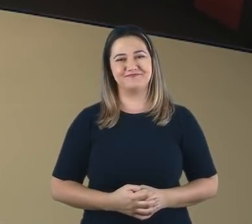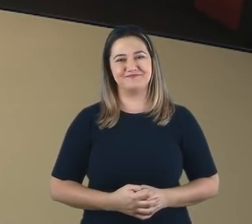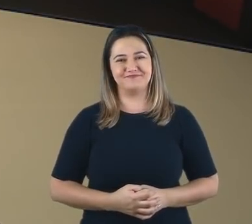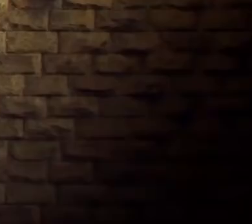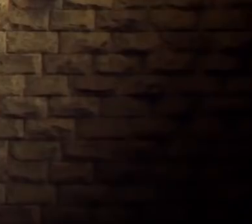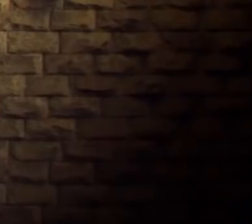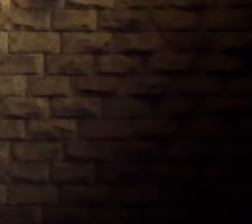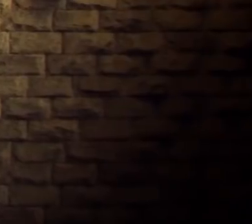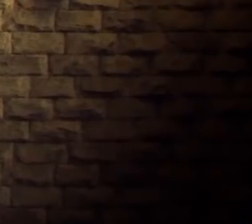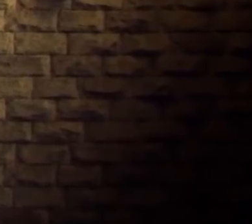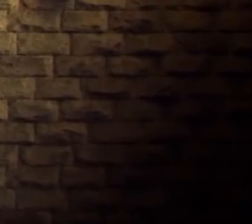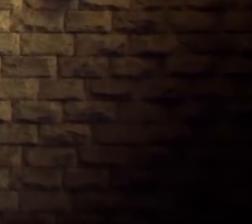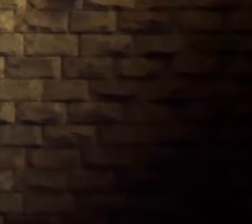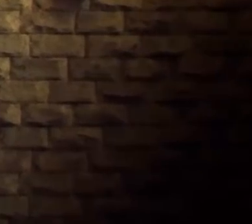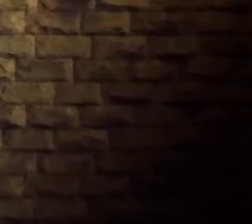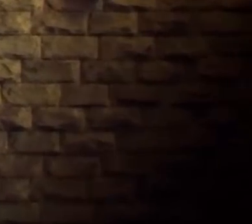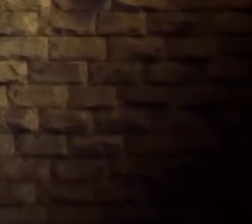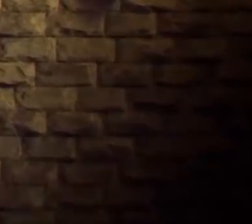começando.